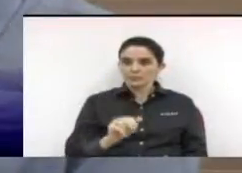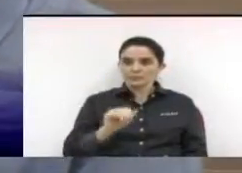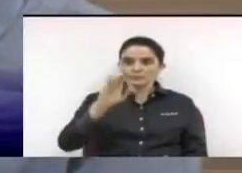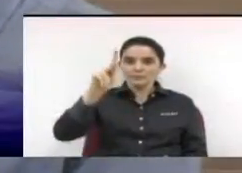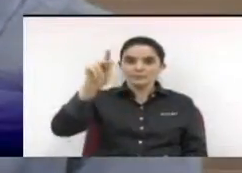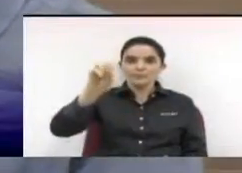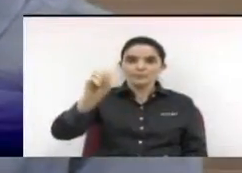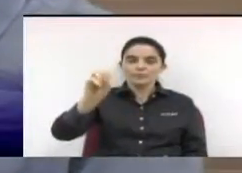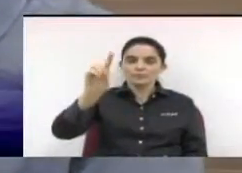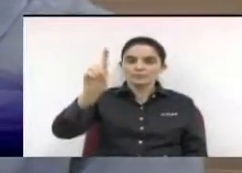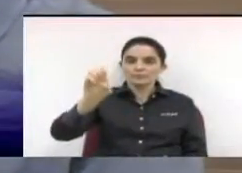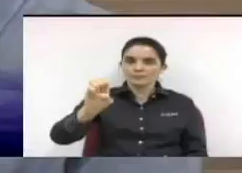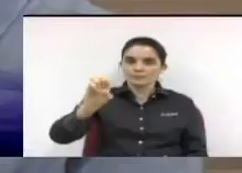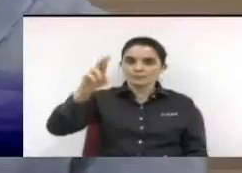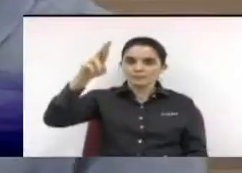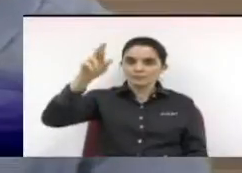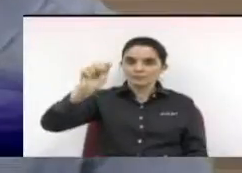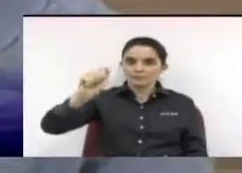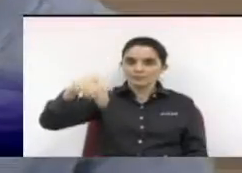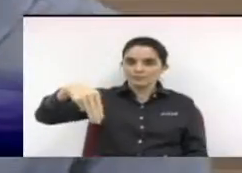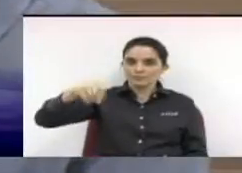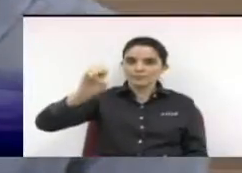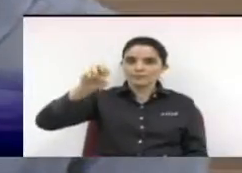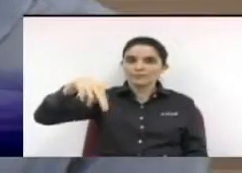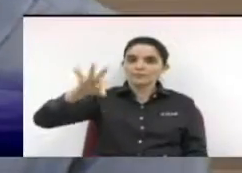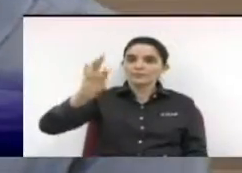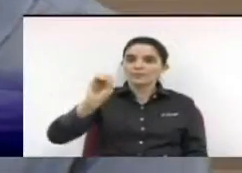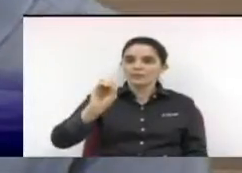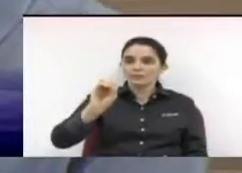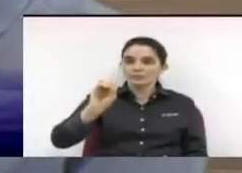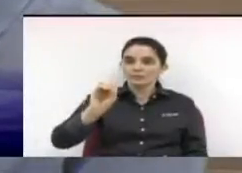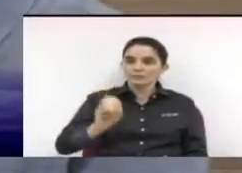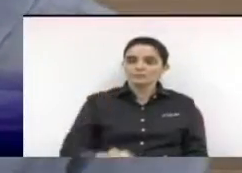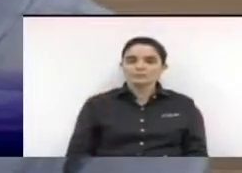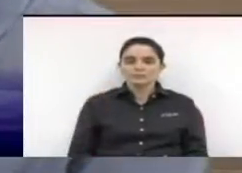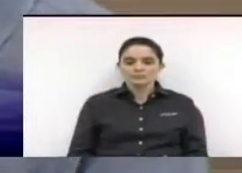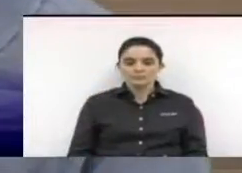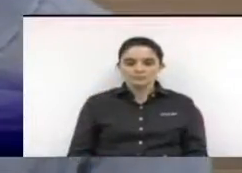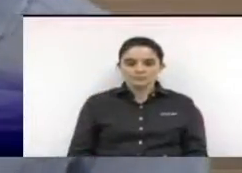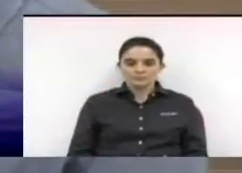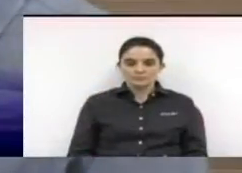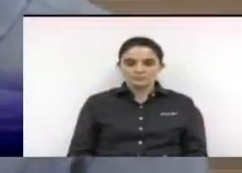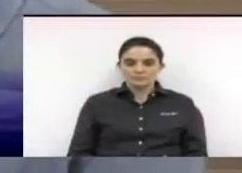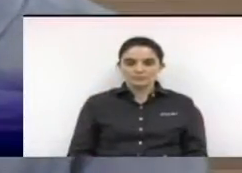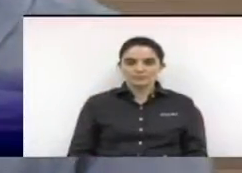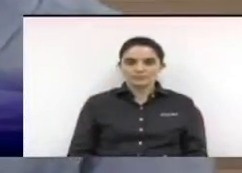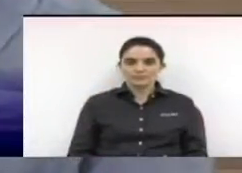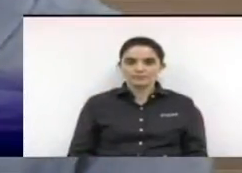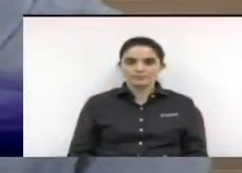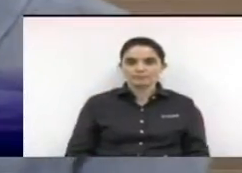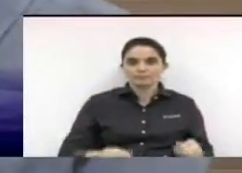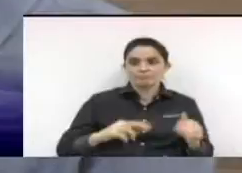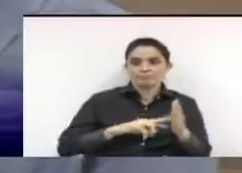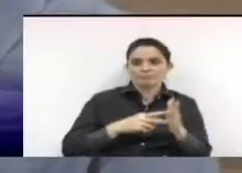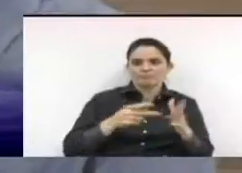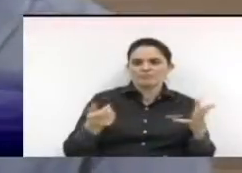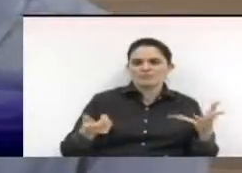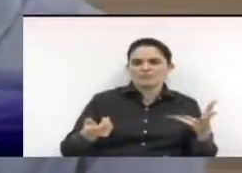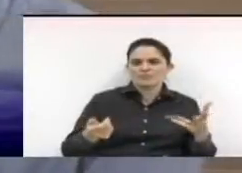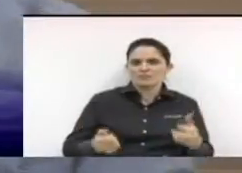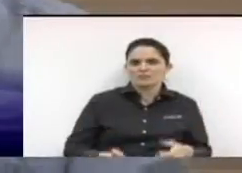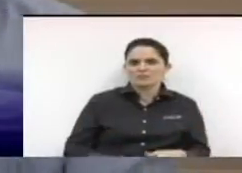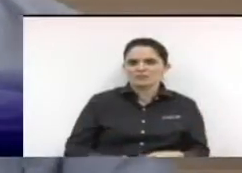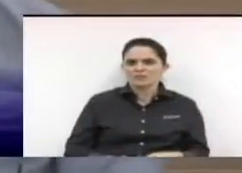Eu acho que essa é uma coisa de tentar empoderar a sociedade civil e as suas formas organizativas,